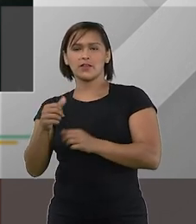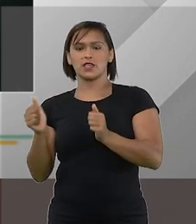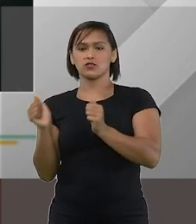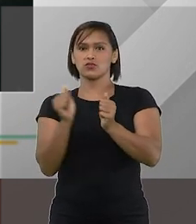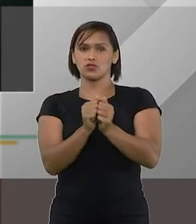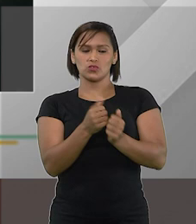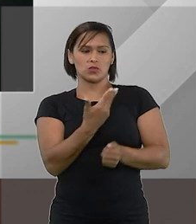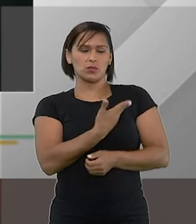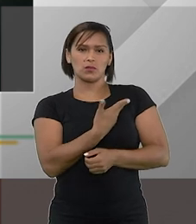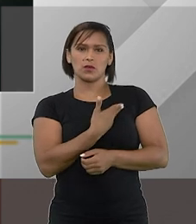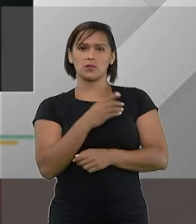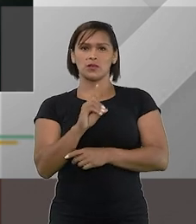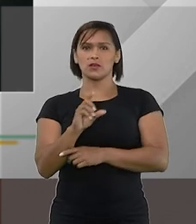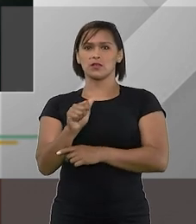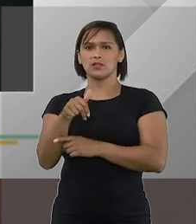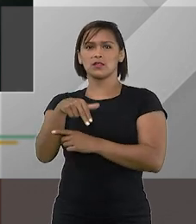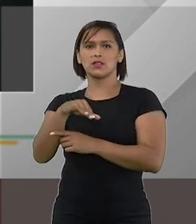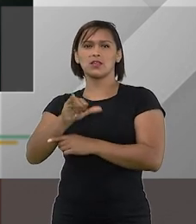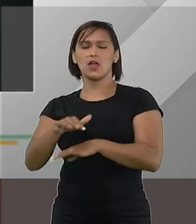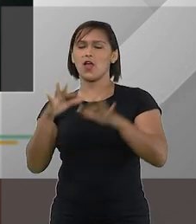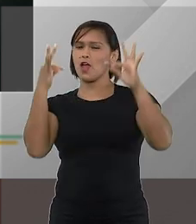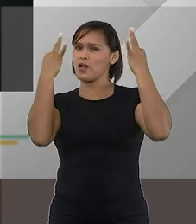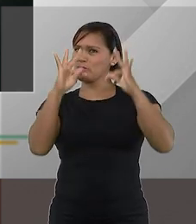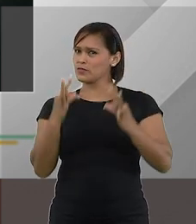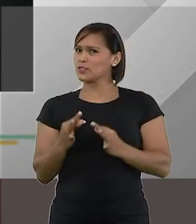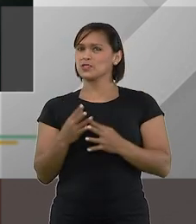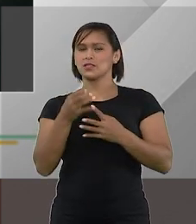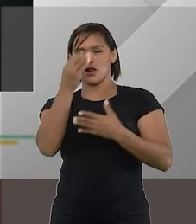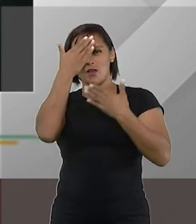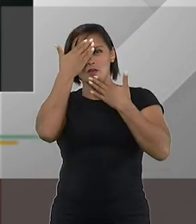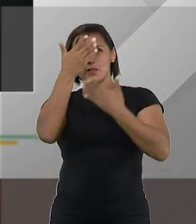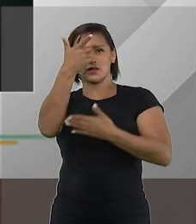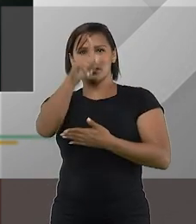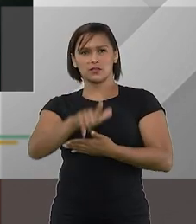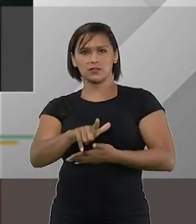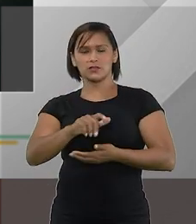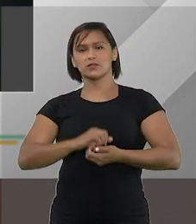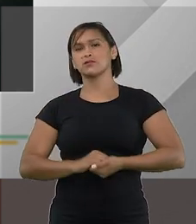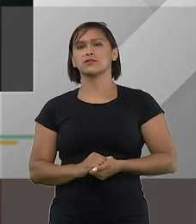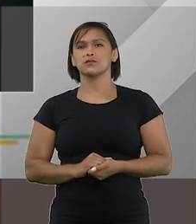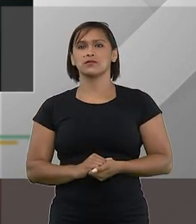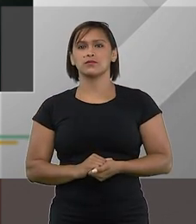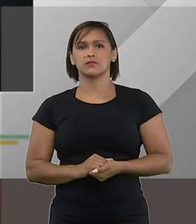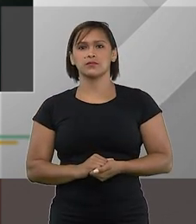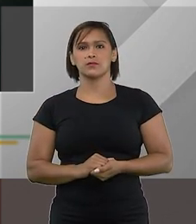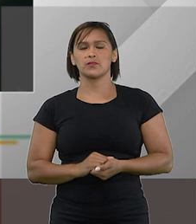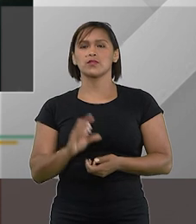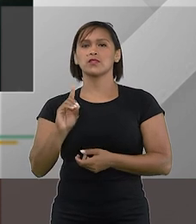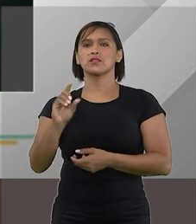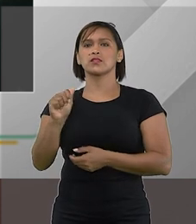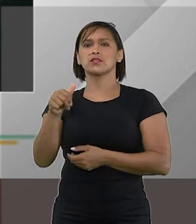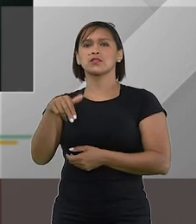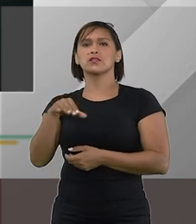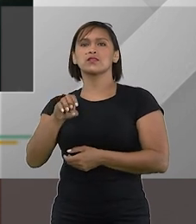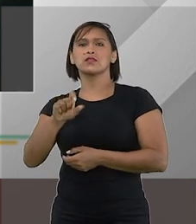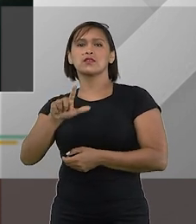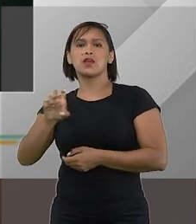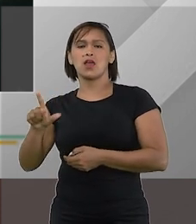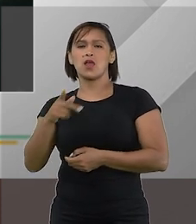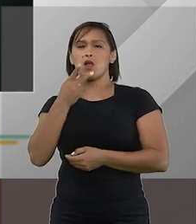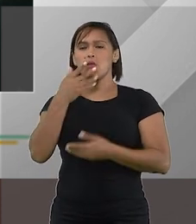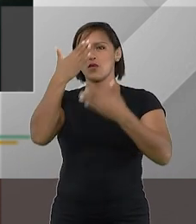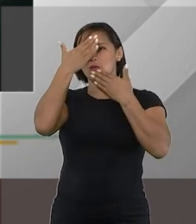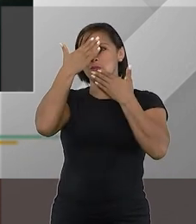junto ao lado do meu colega Daniel é uma alegria muito grande muito obrigado mais uma vez doutor Daniel Carlio